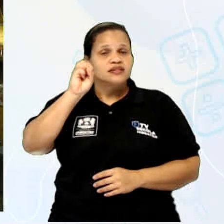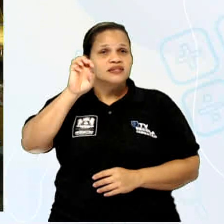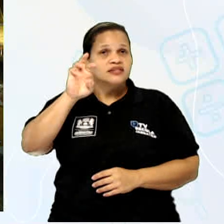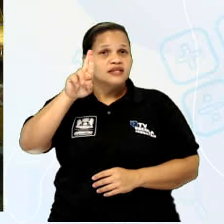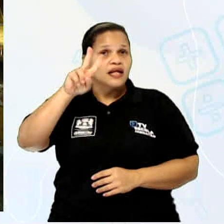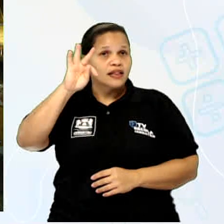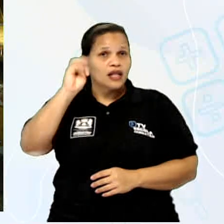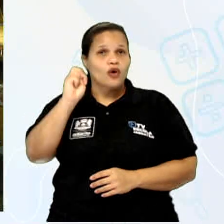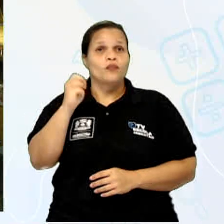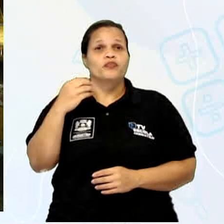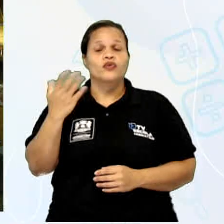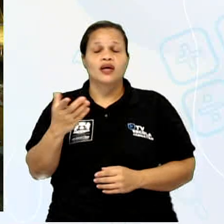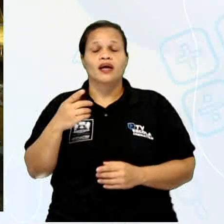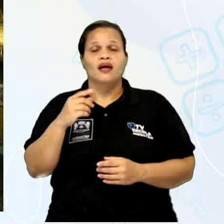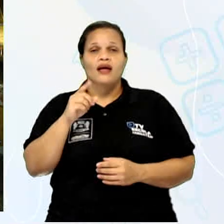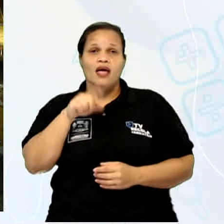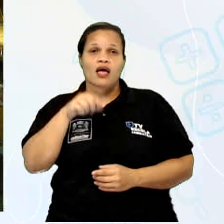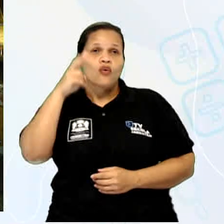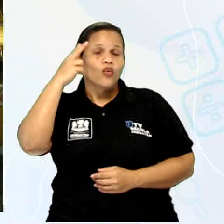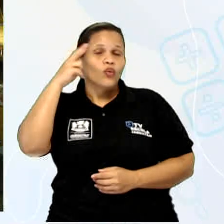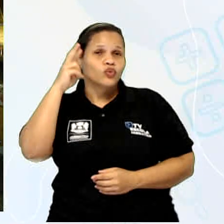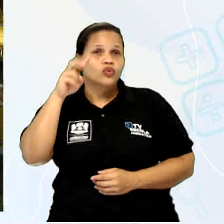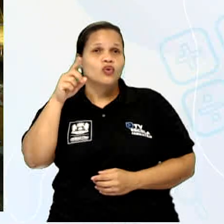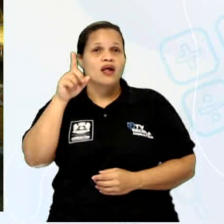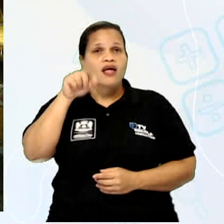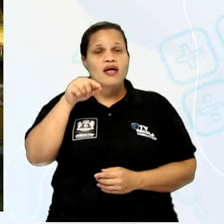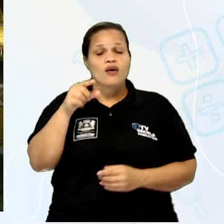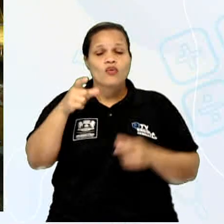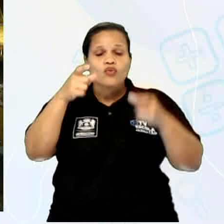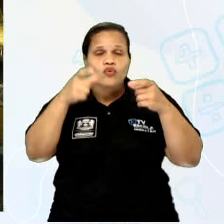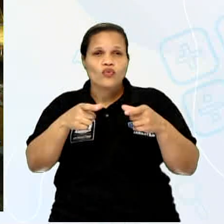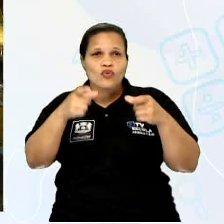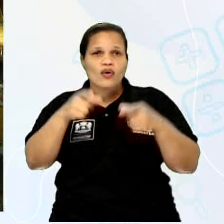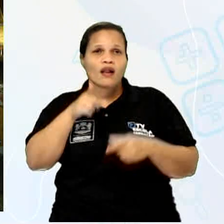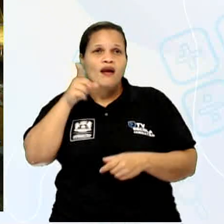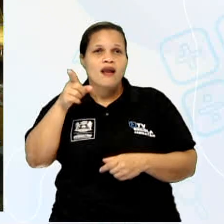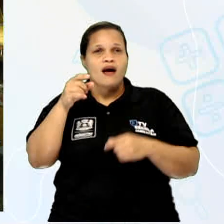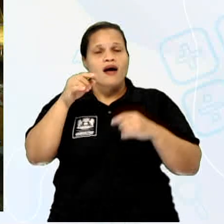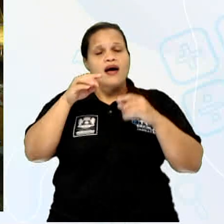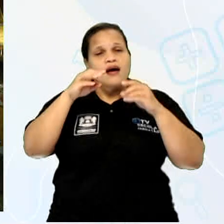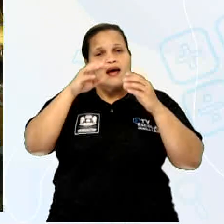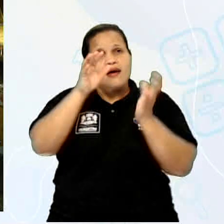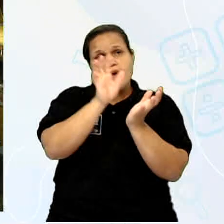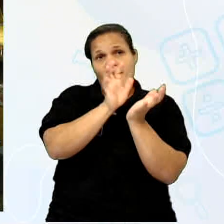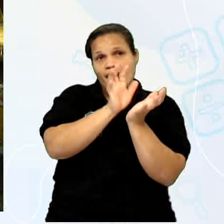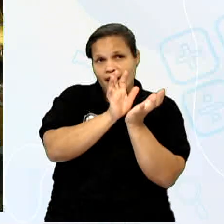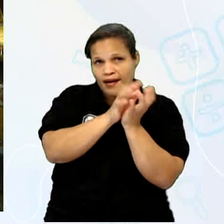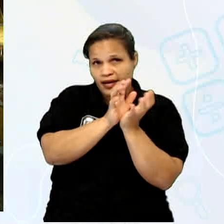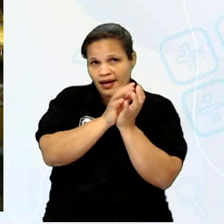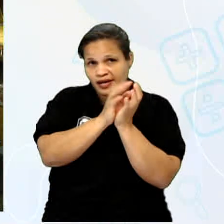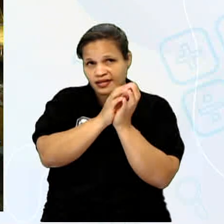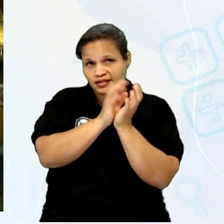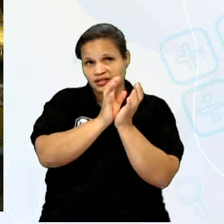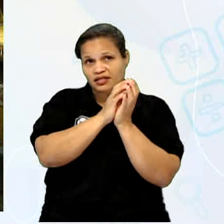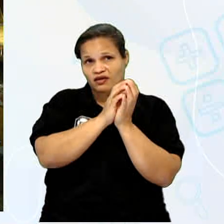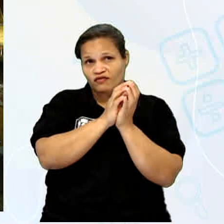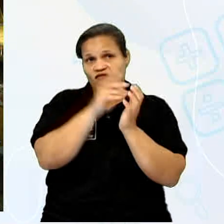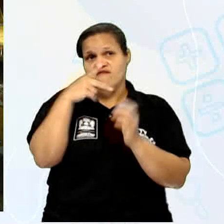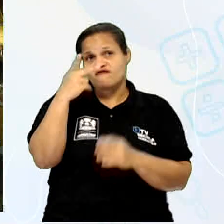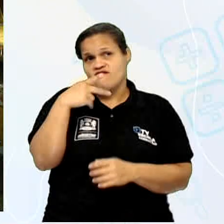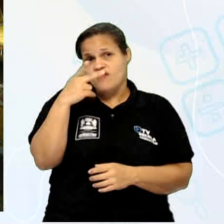2013, fica localizado no coração do Centro Histórico do Recife. Conta com exposição permanente sobre o Rio São Francisco,